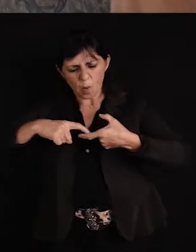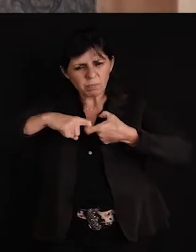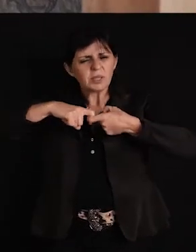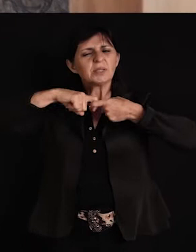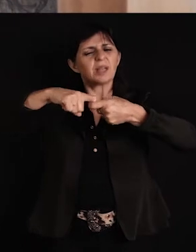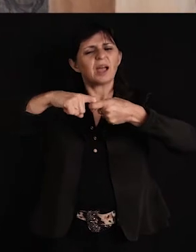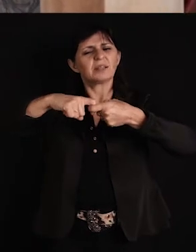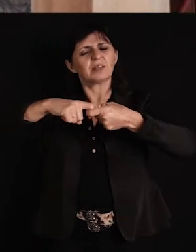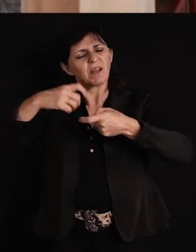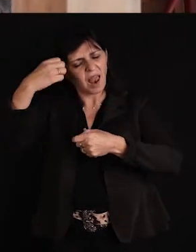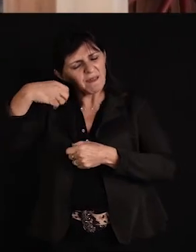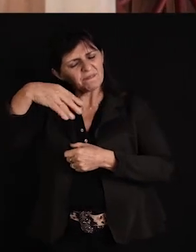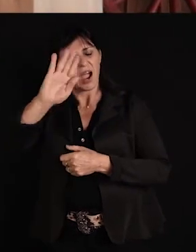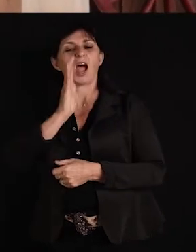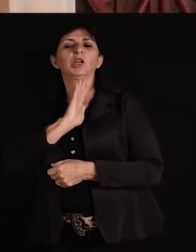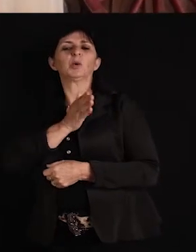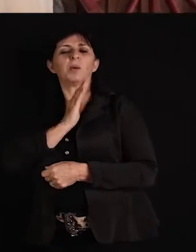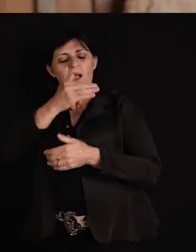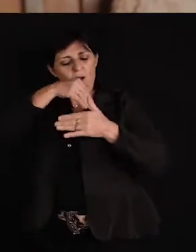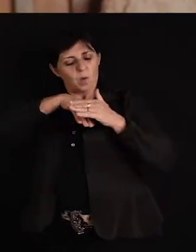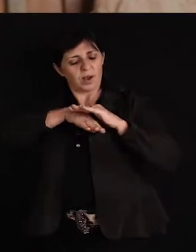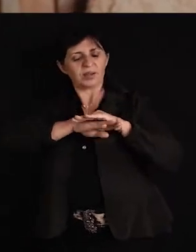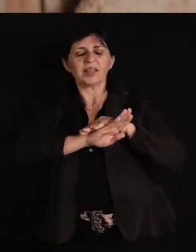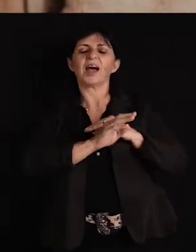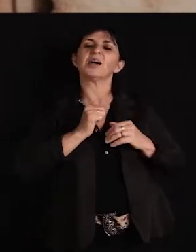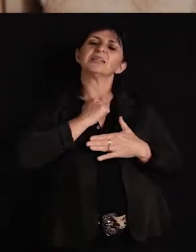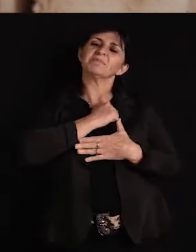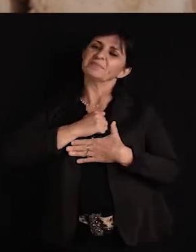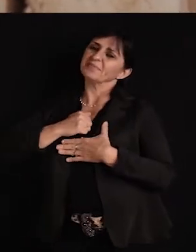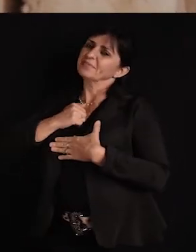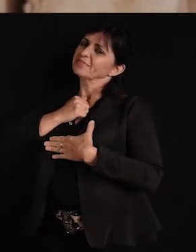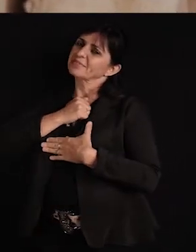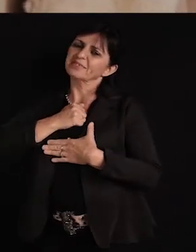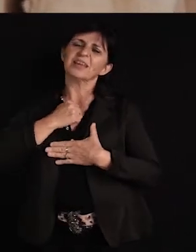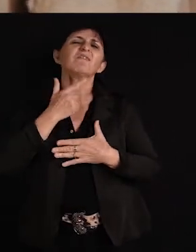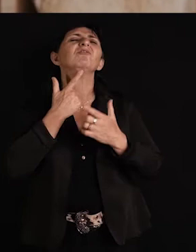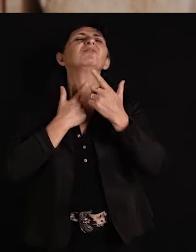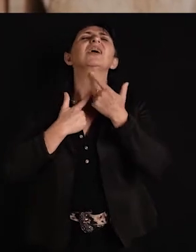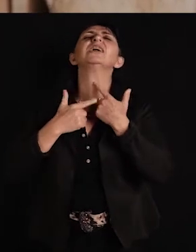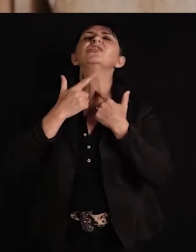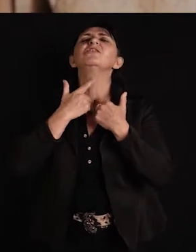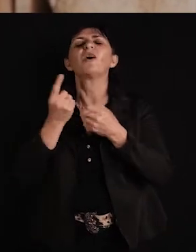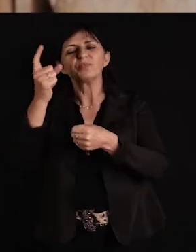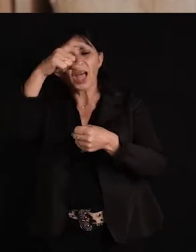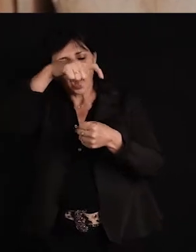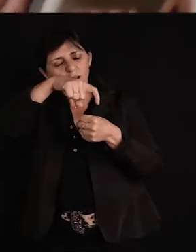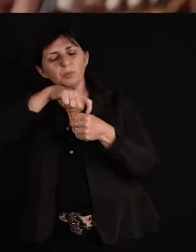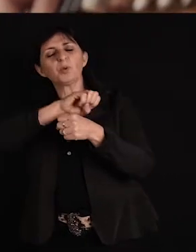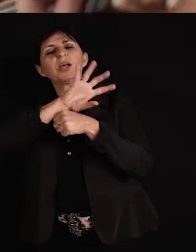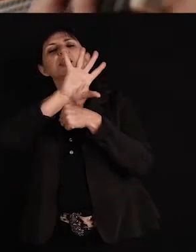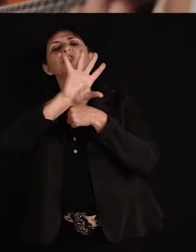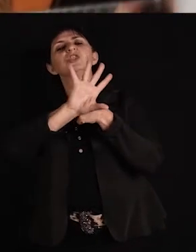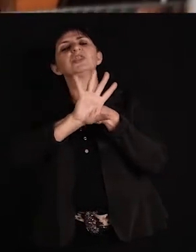vai levar no coração uma saudade, e a vontade de voltar